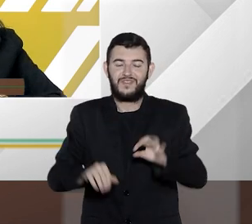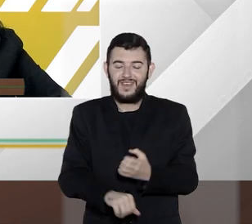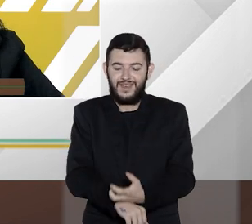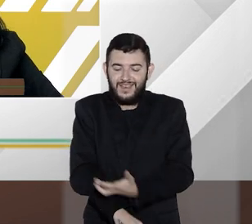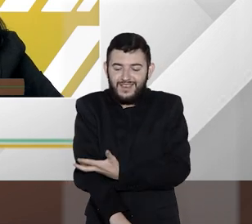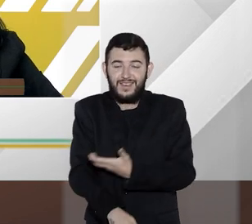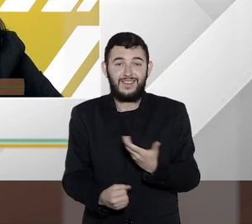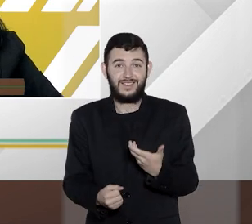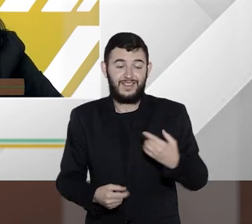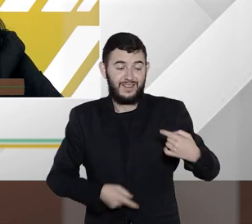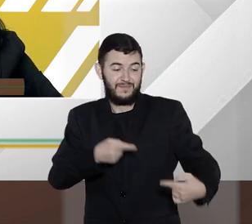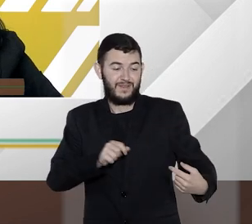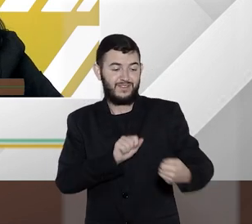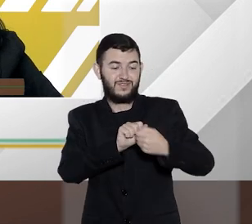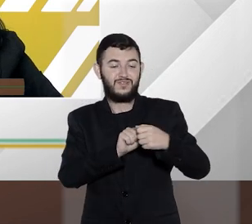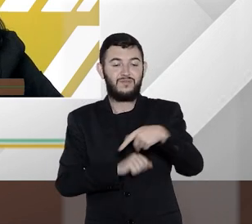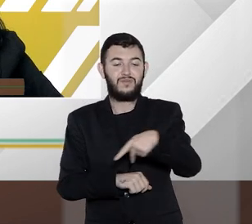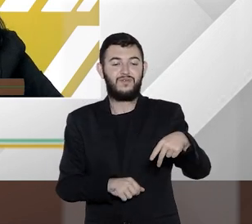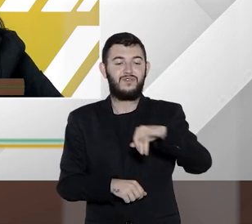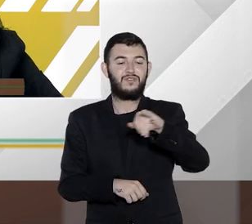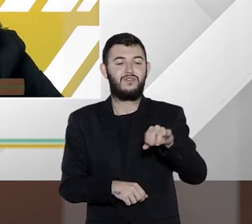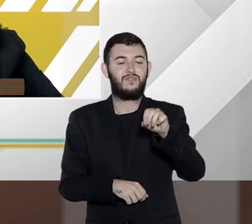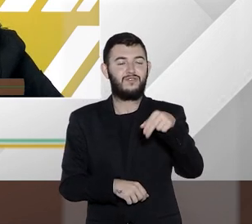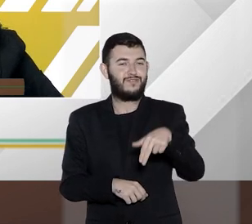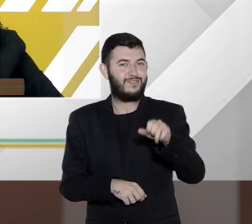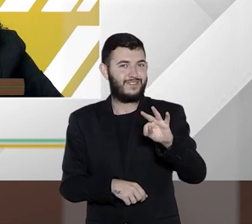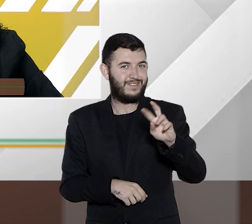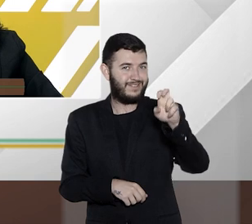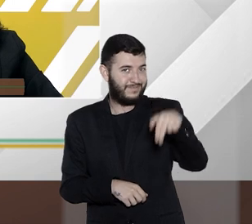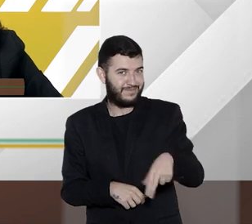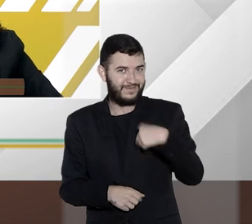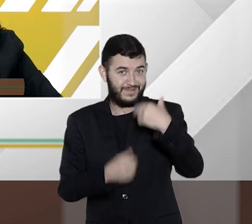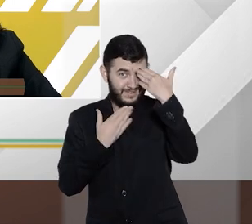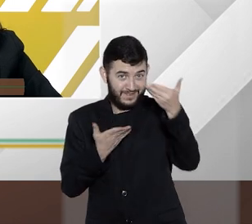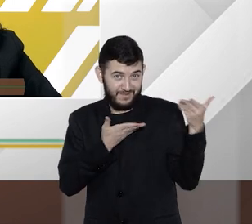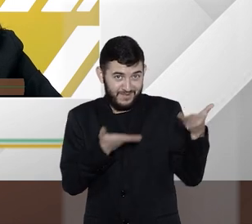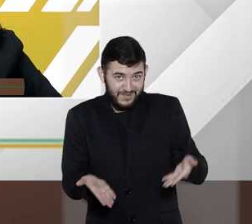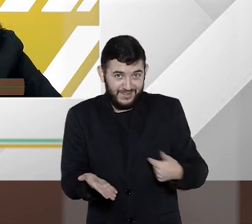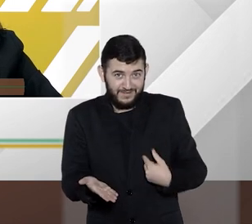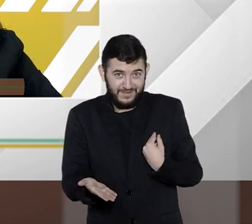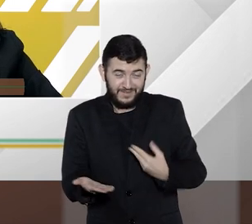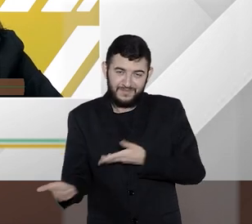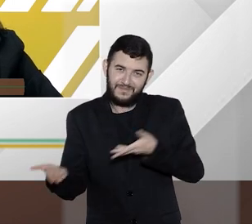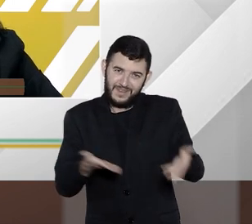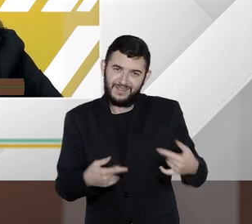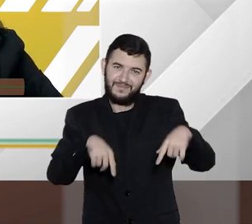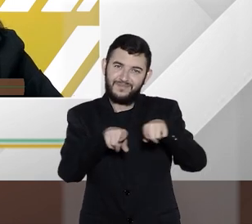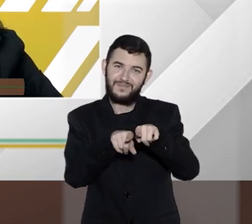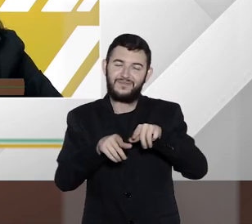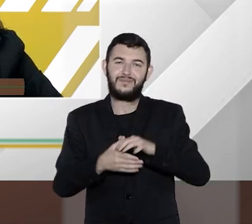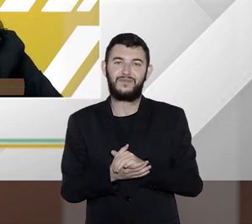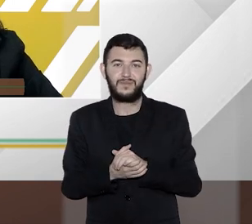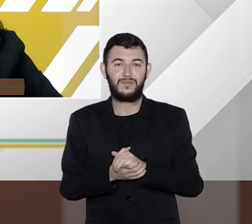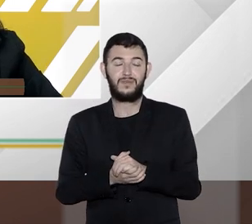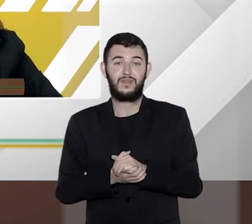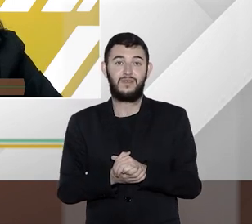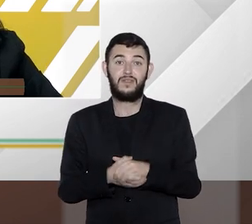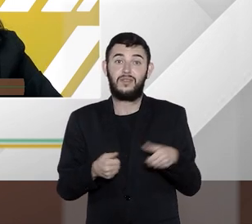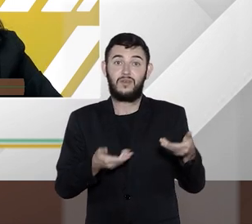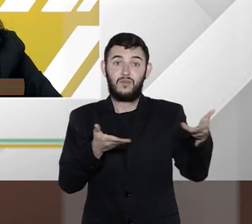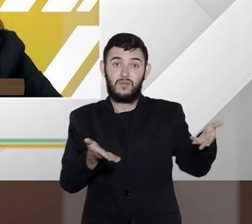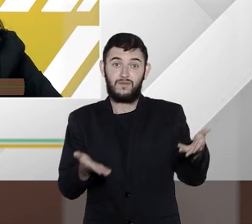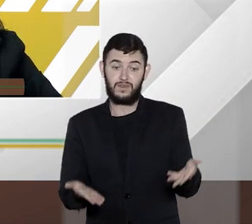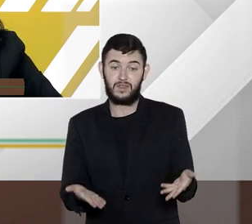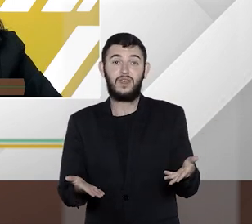com o professor Jonathan e muito agradecido pelo convite a participar desse programa. Nosso outro convidado do Entender